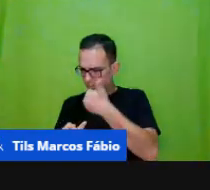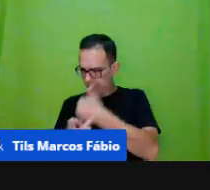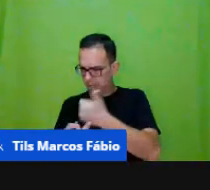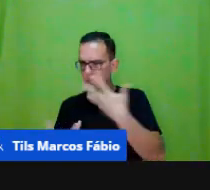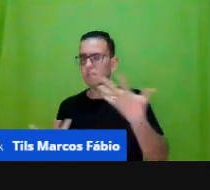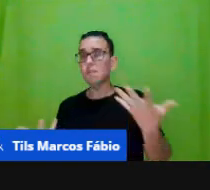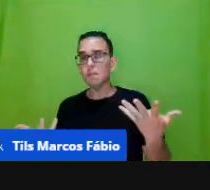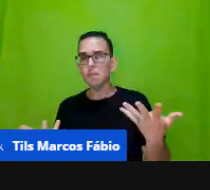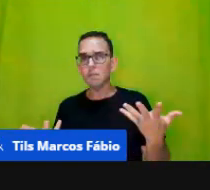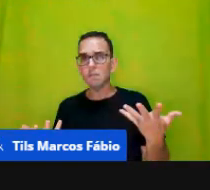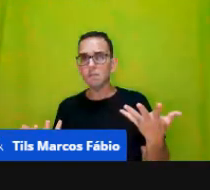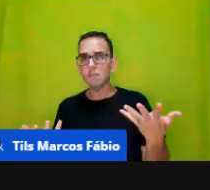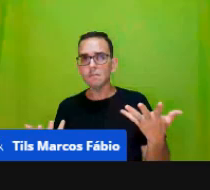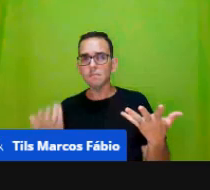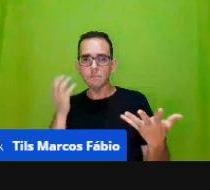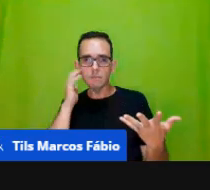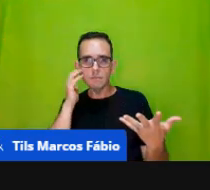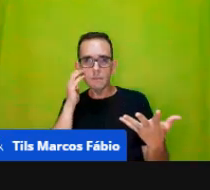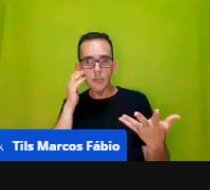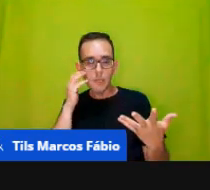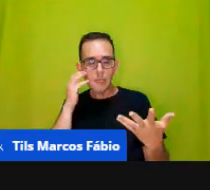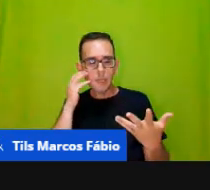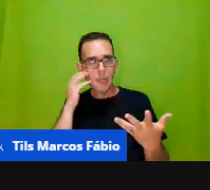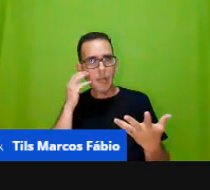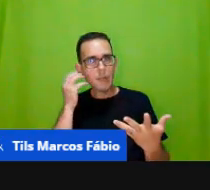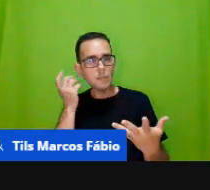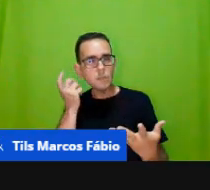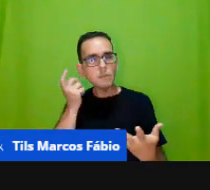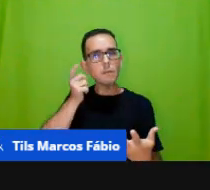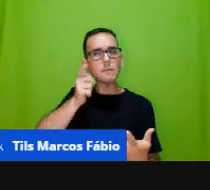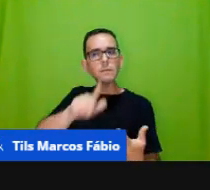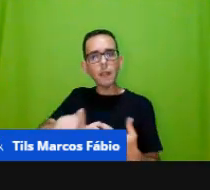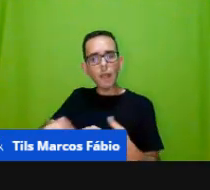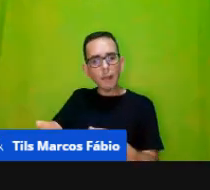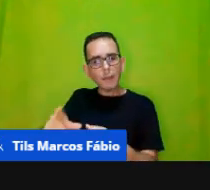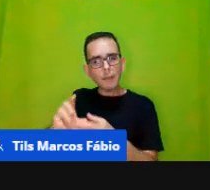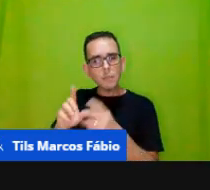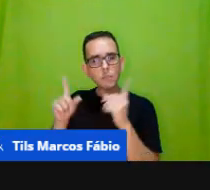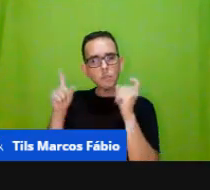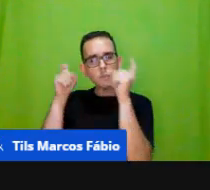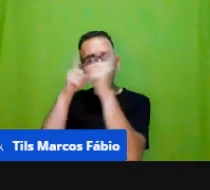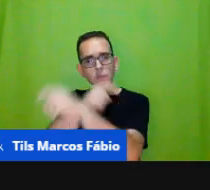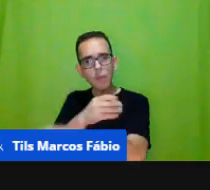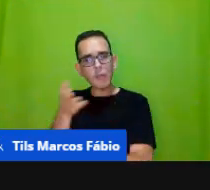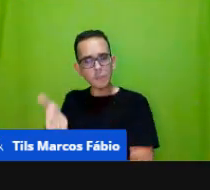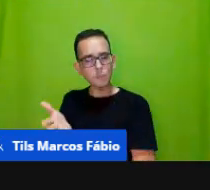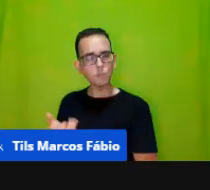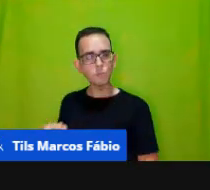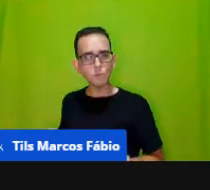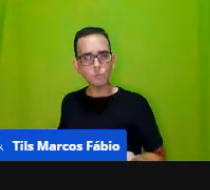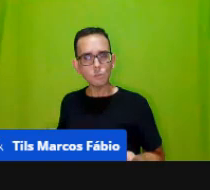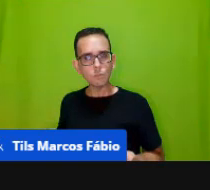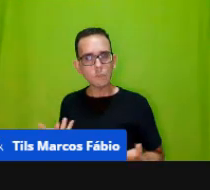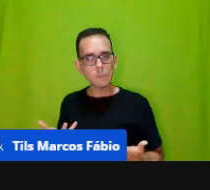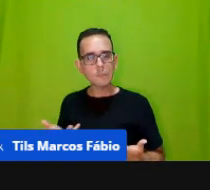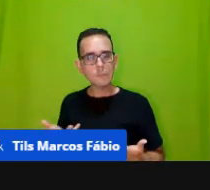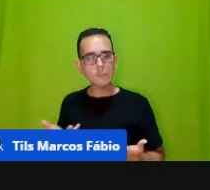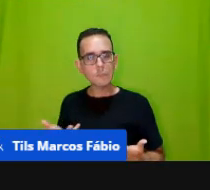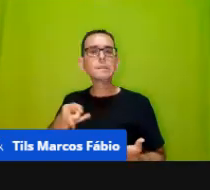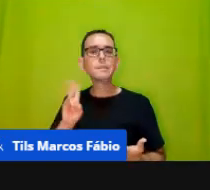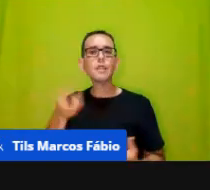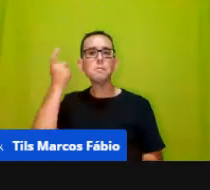que a gente desconstrói a lógica da criança quando a gente dificulta isso então a gente tem sempre que pensar